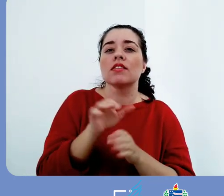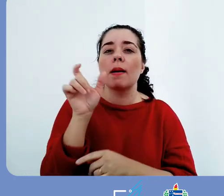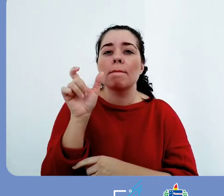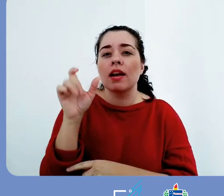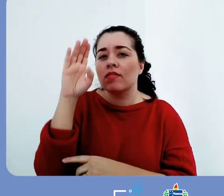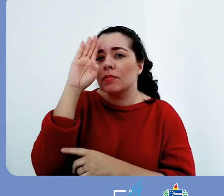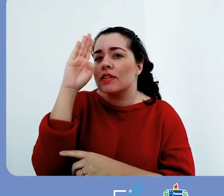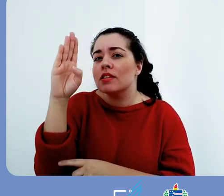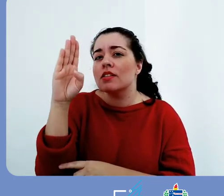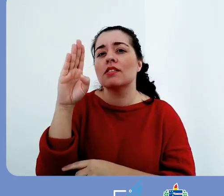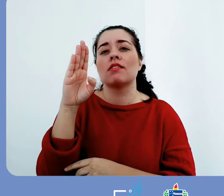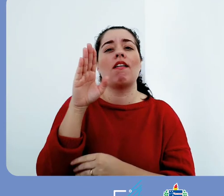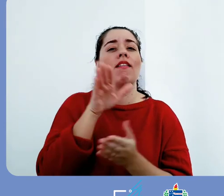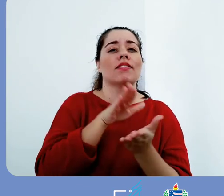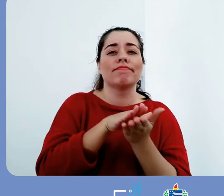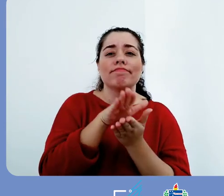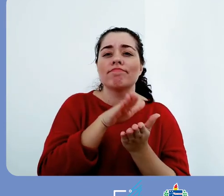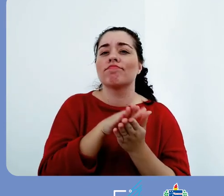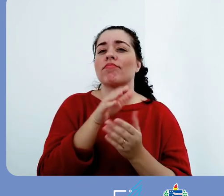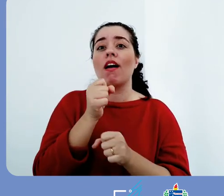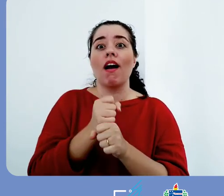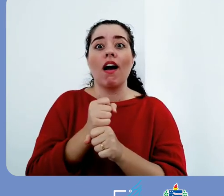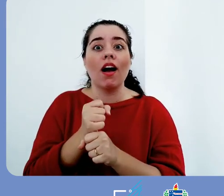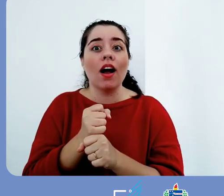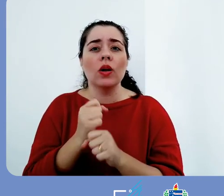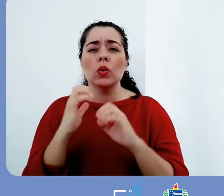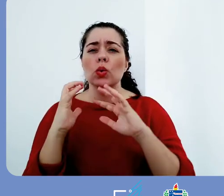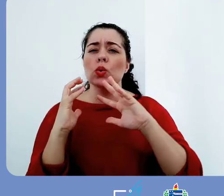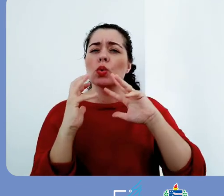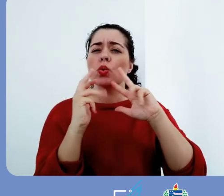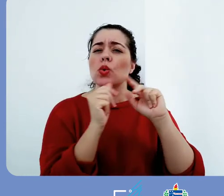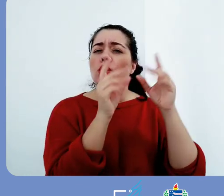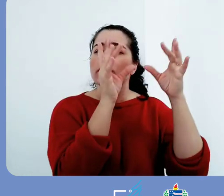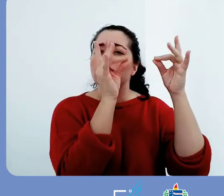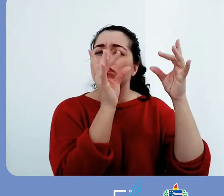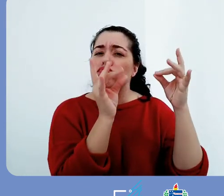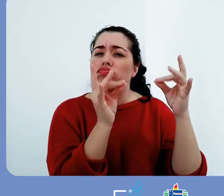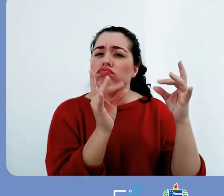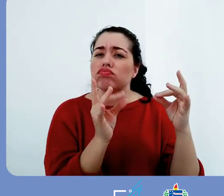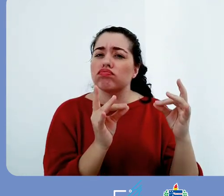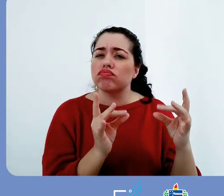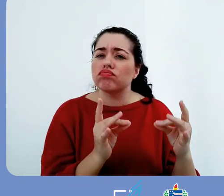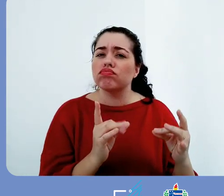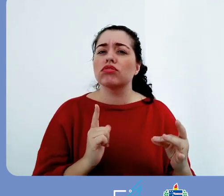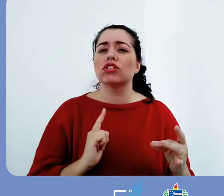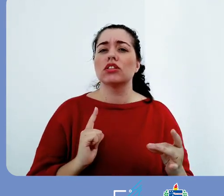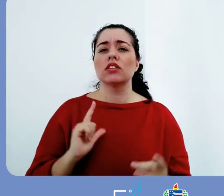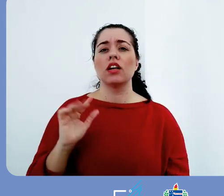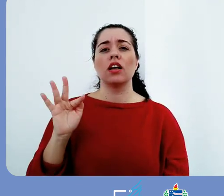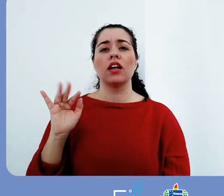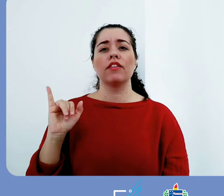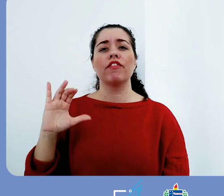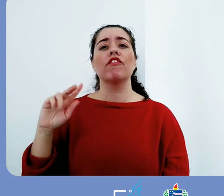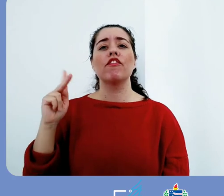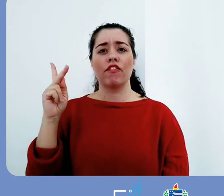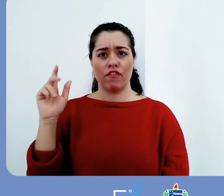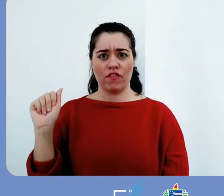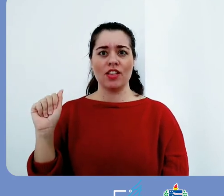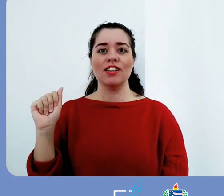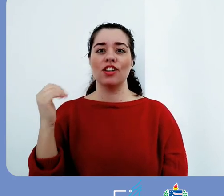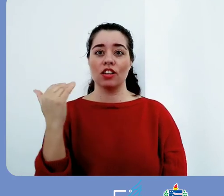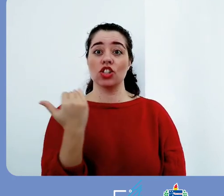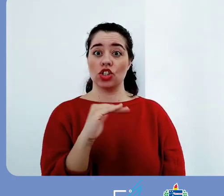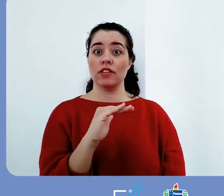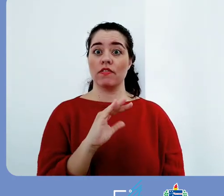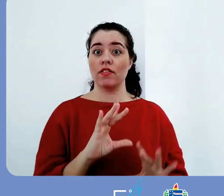aderir ao repositório institucional deve ter essa consciência de que é necessário fazer todo o